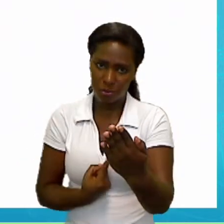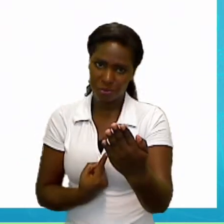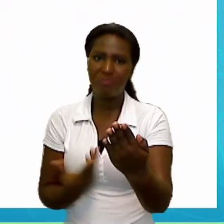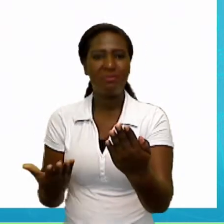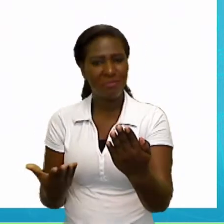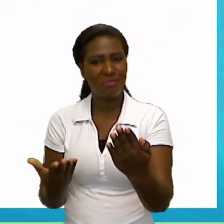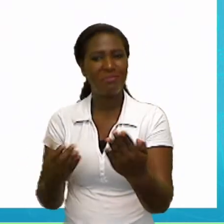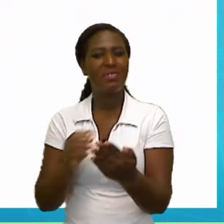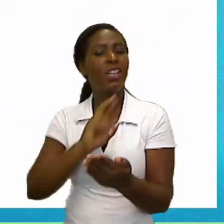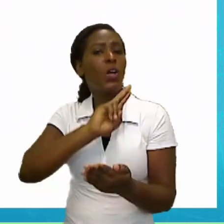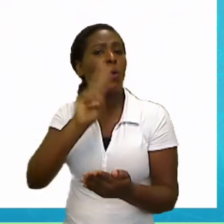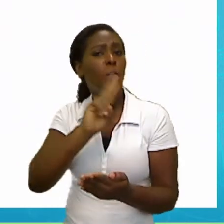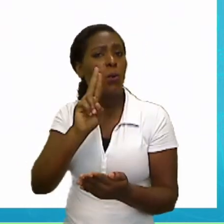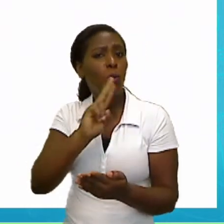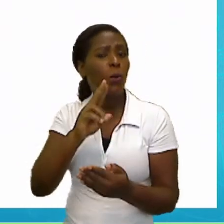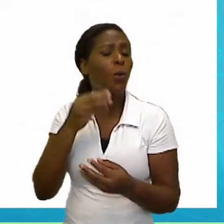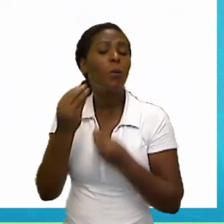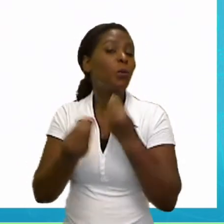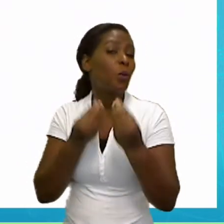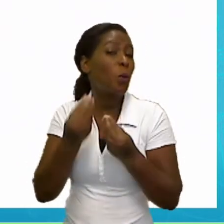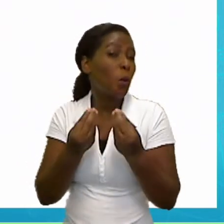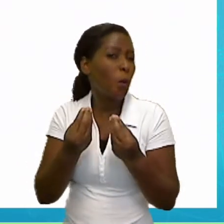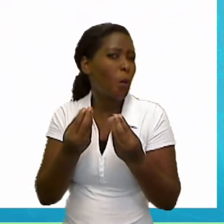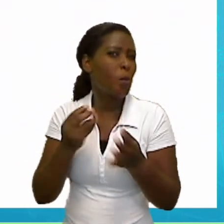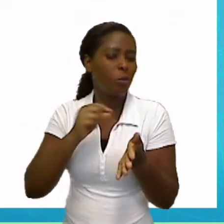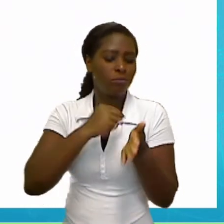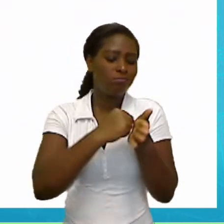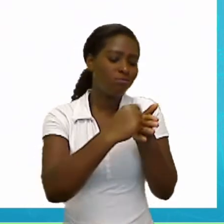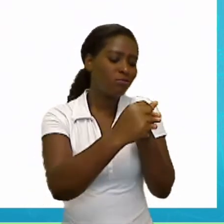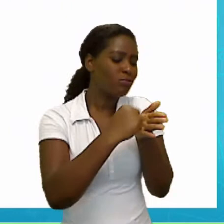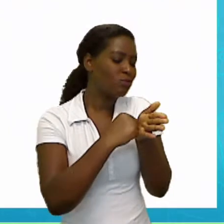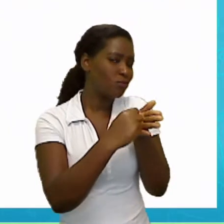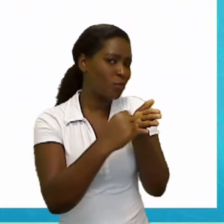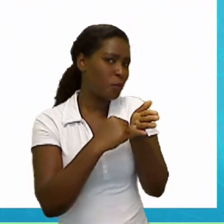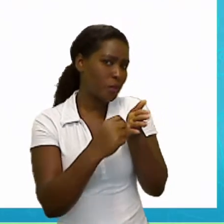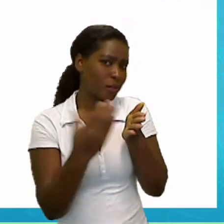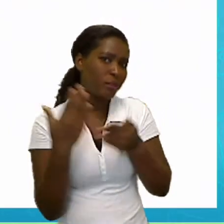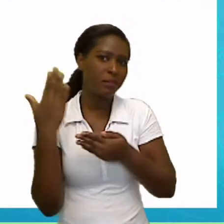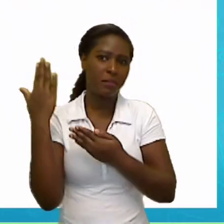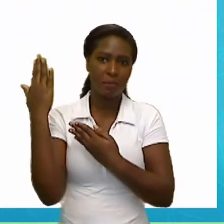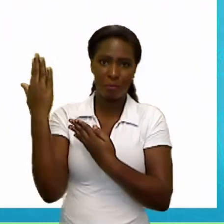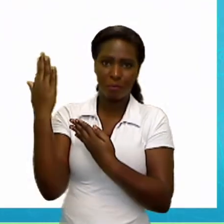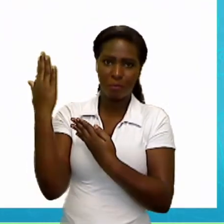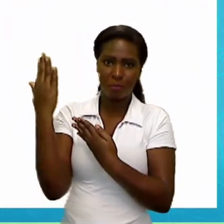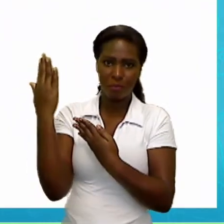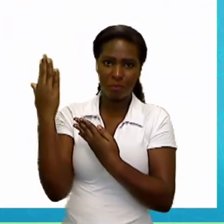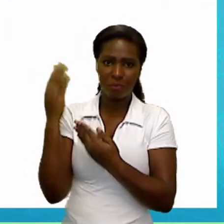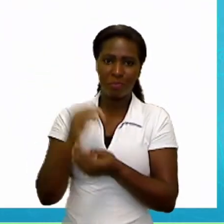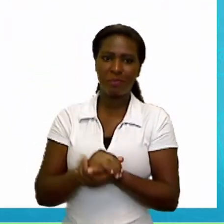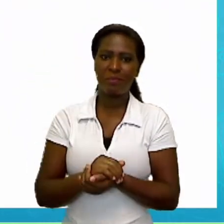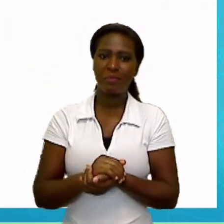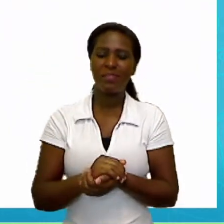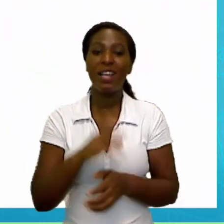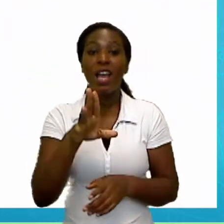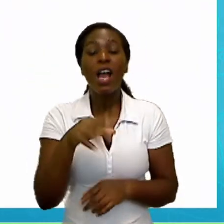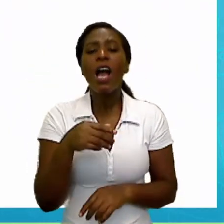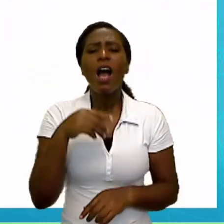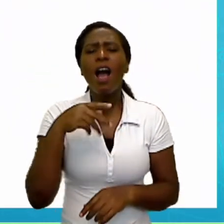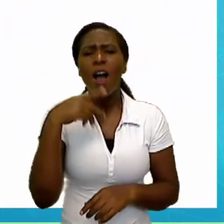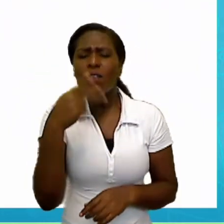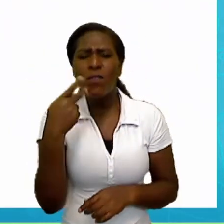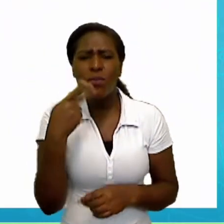Repeat, notebook. Vamos escrever notebook. Notebook que não é o computadorzinho, não, tá? É o